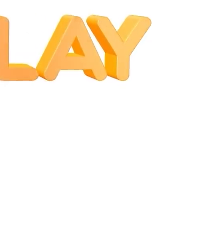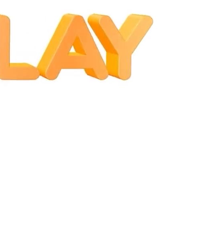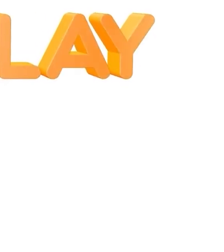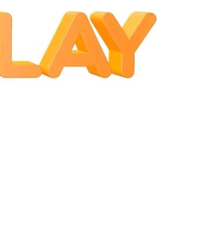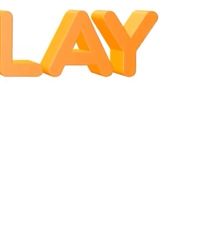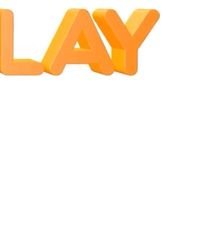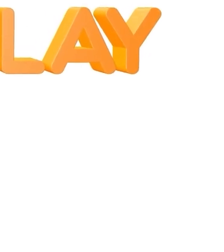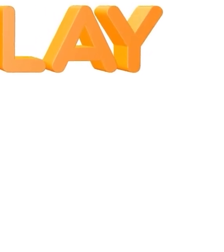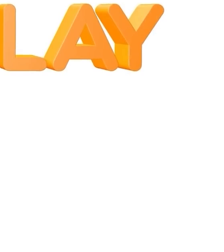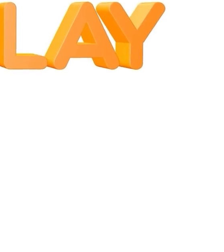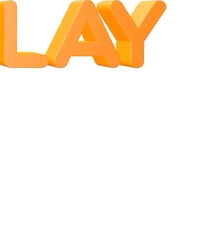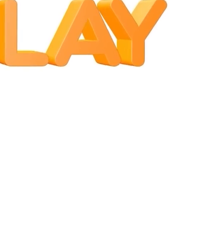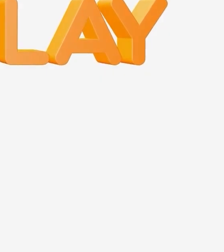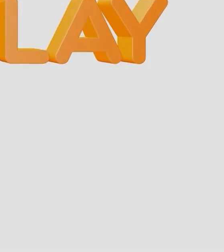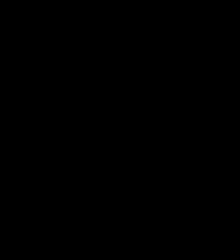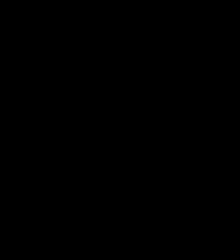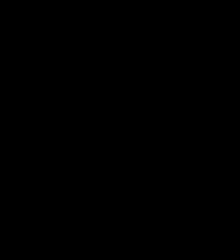Tchau, tchau! Tchau, tchau!